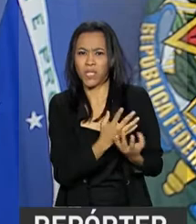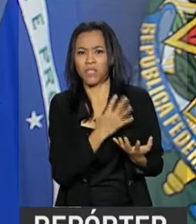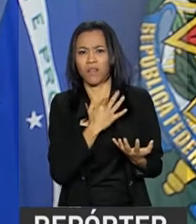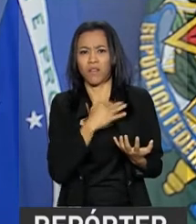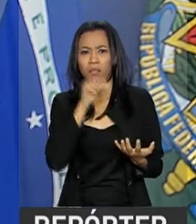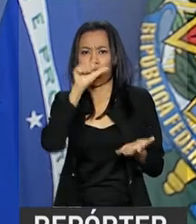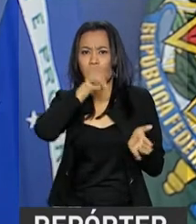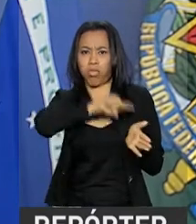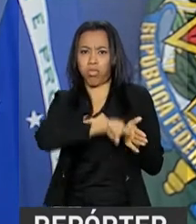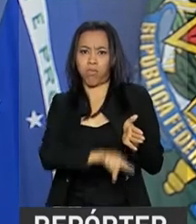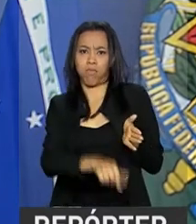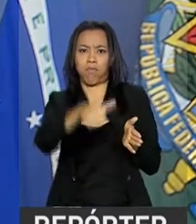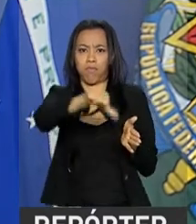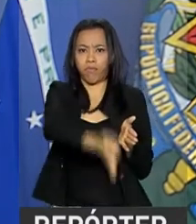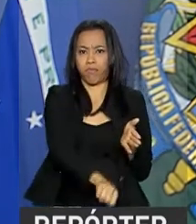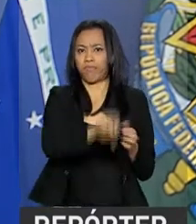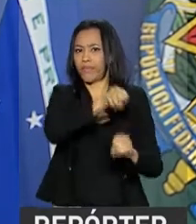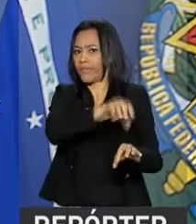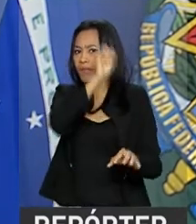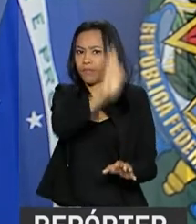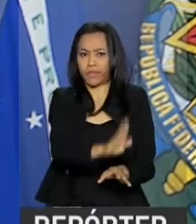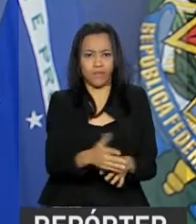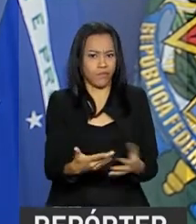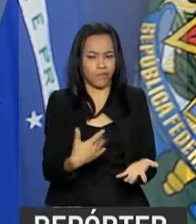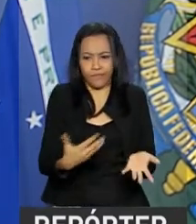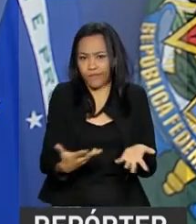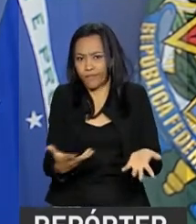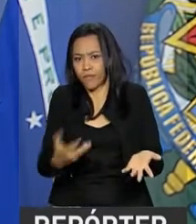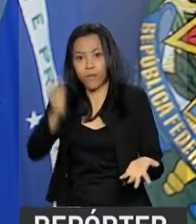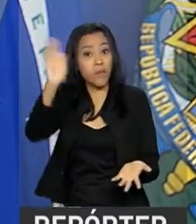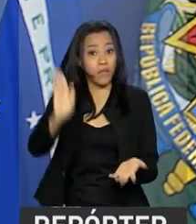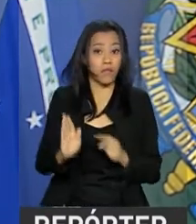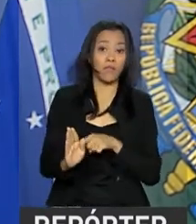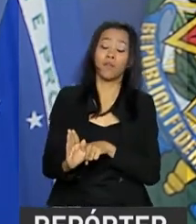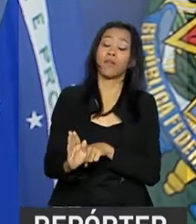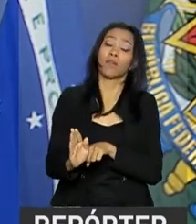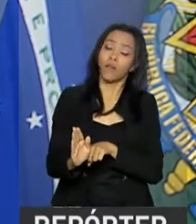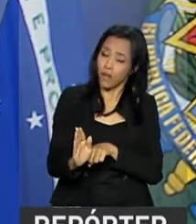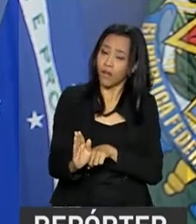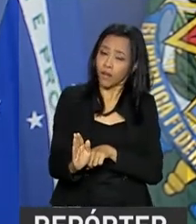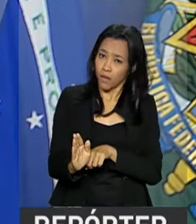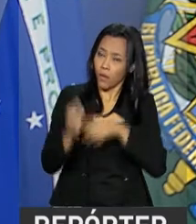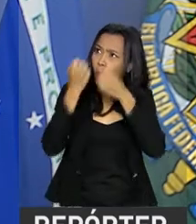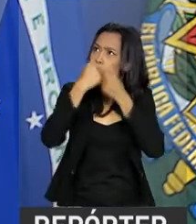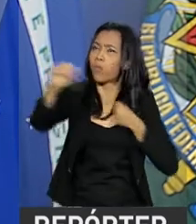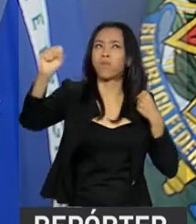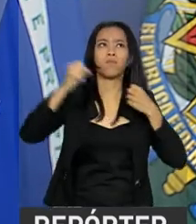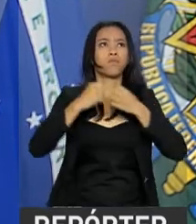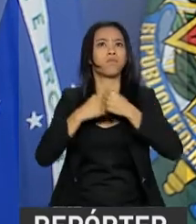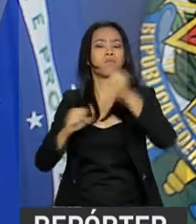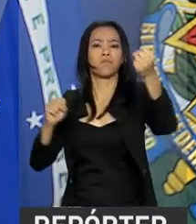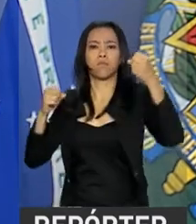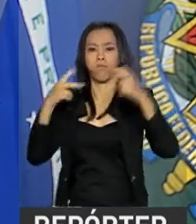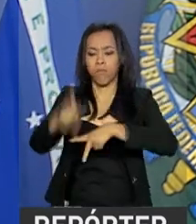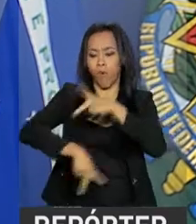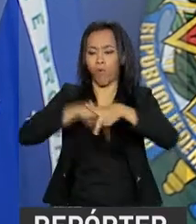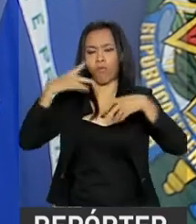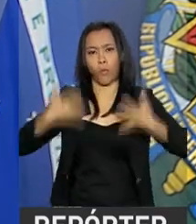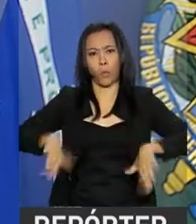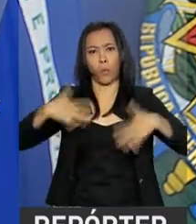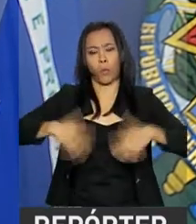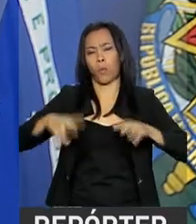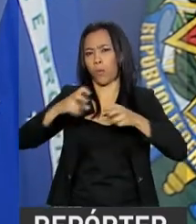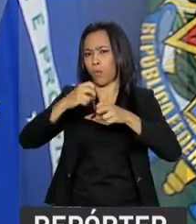educação brasileira. O Brasil, não é? O Brasil é um país, um grande país, tem um grande povo, tem um povo